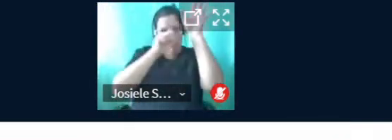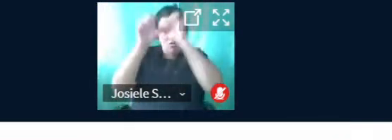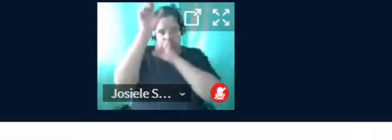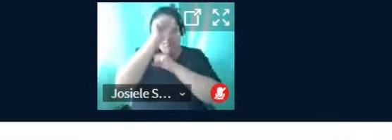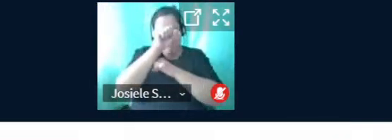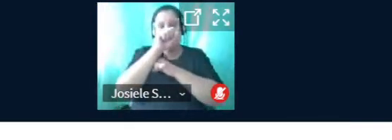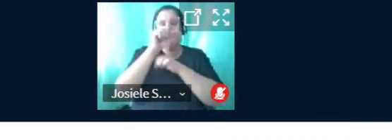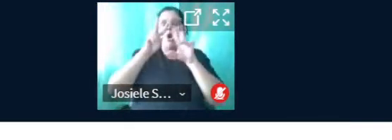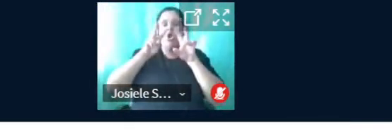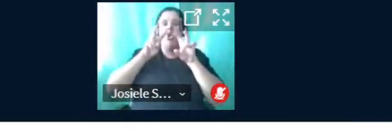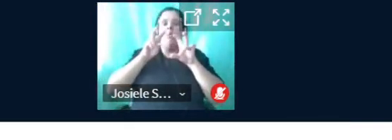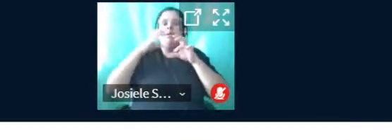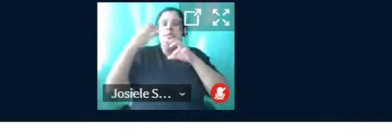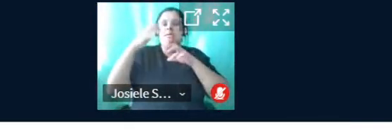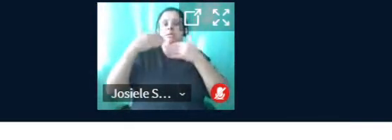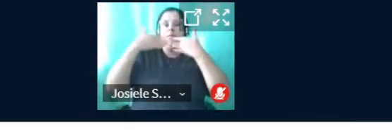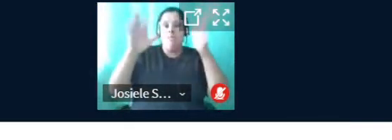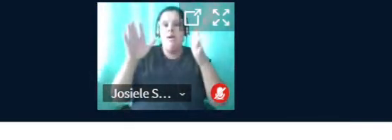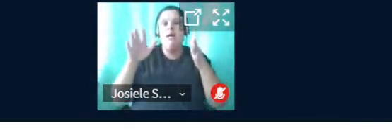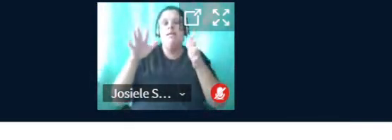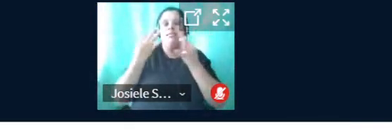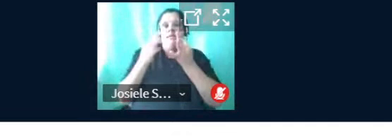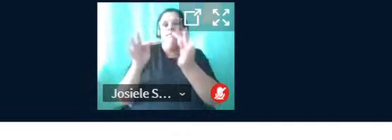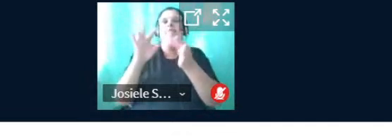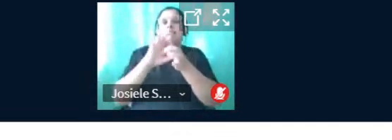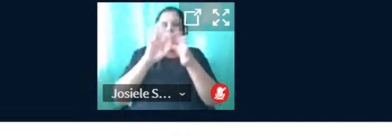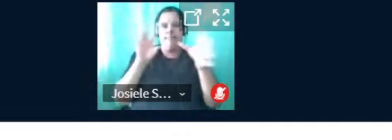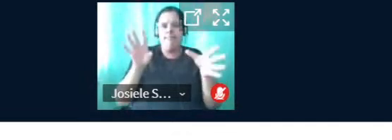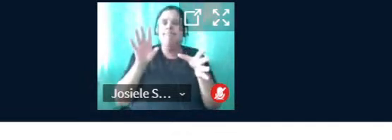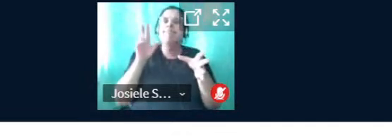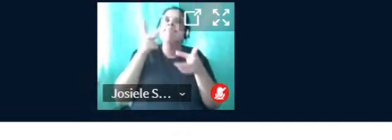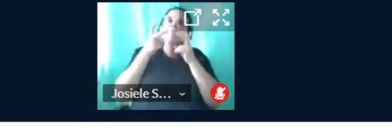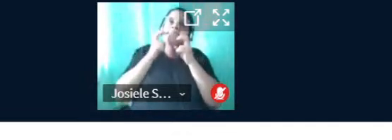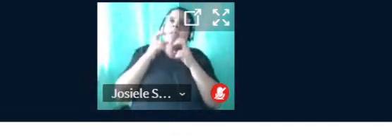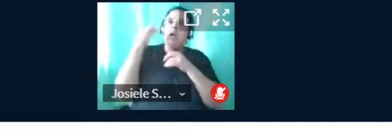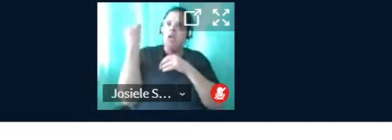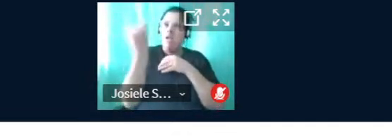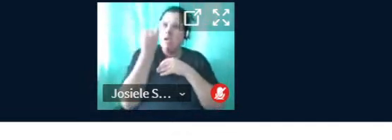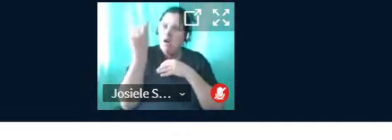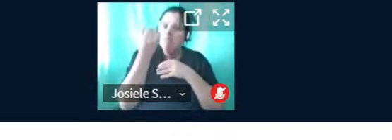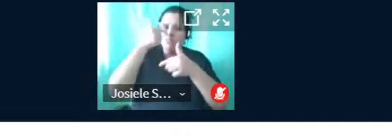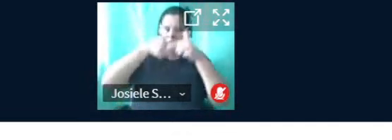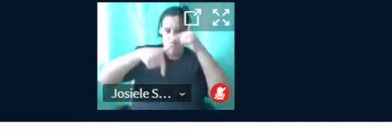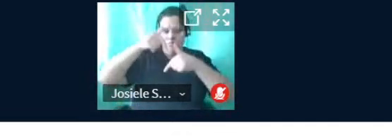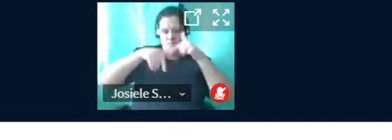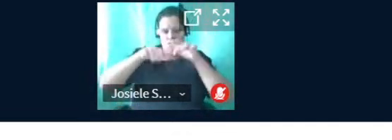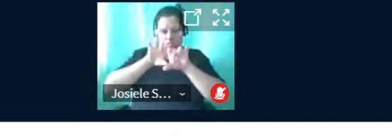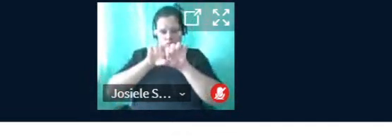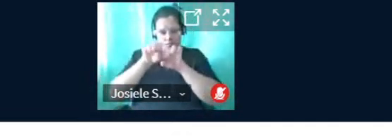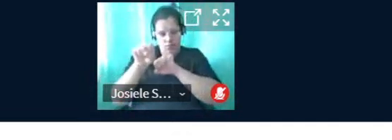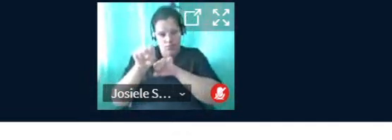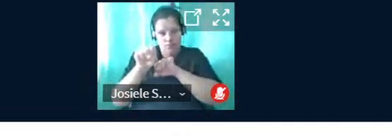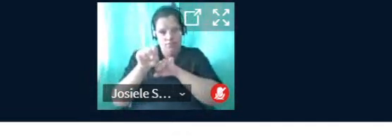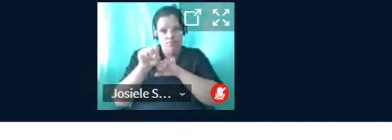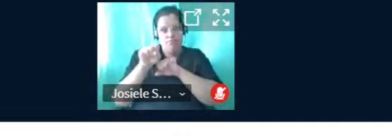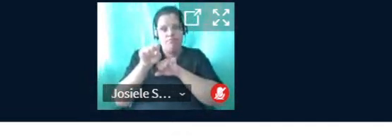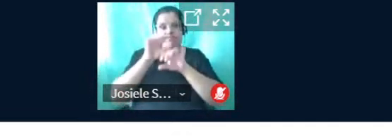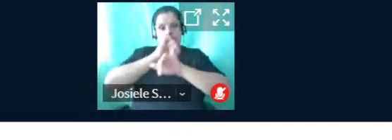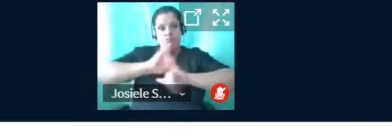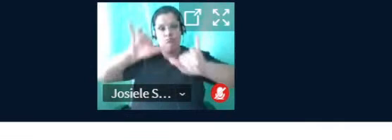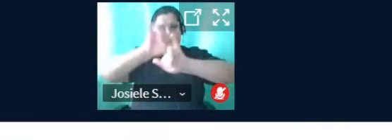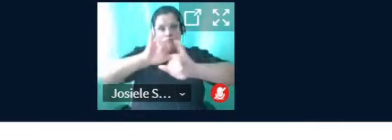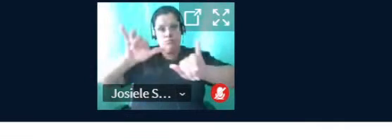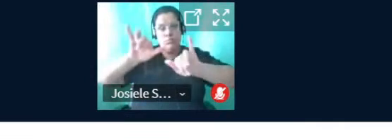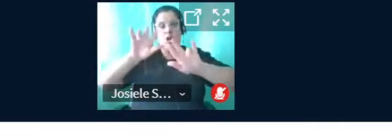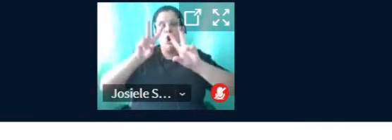ciência aberta e tecnologias livres, observe-se a importância de um trabalho de formação e de divulgação em torno